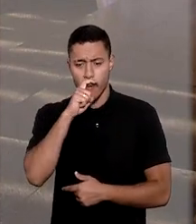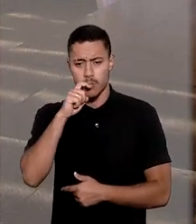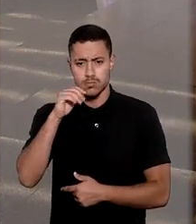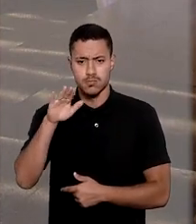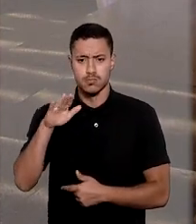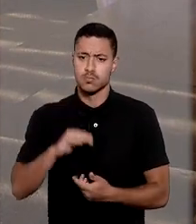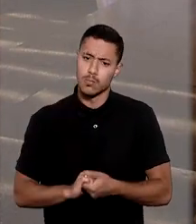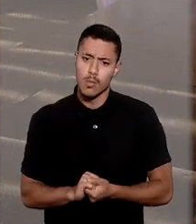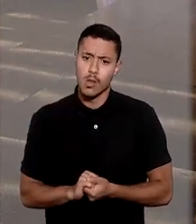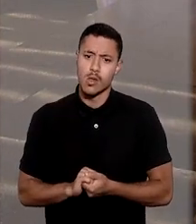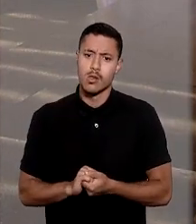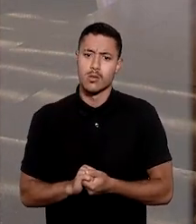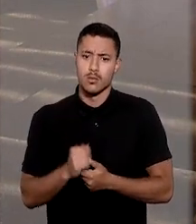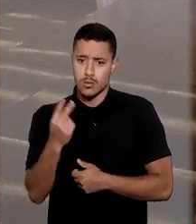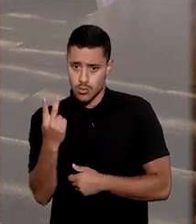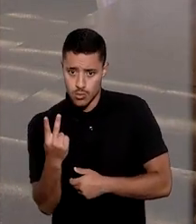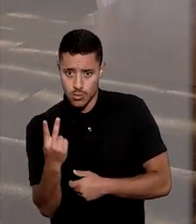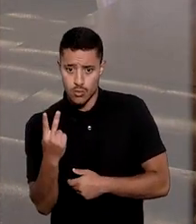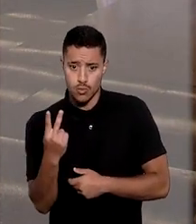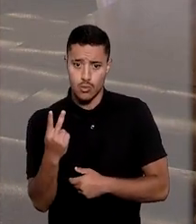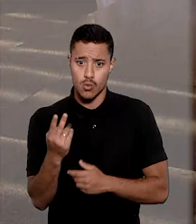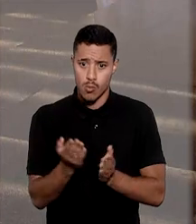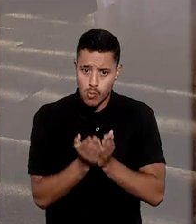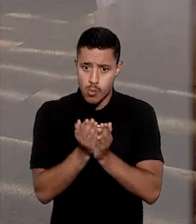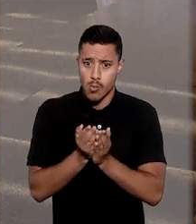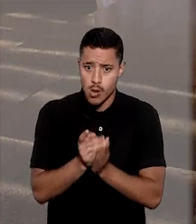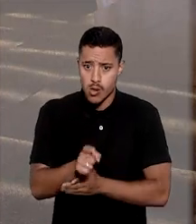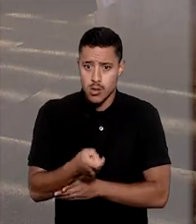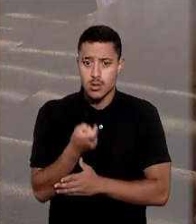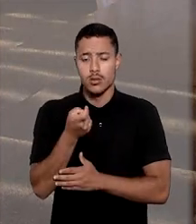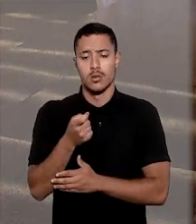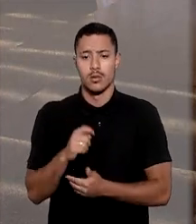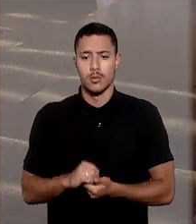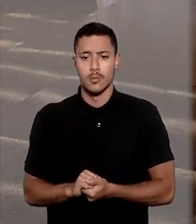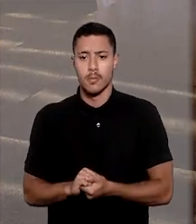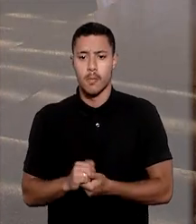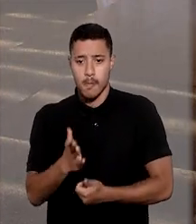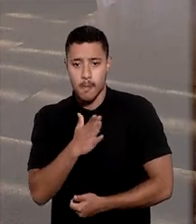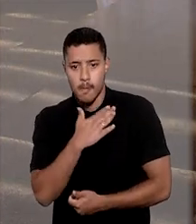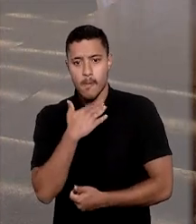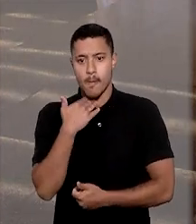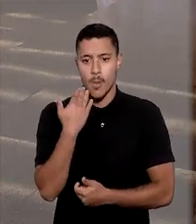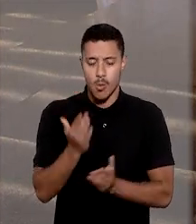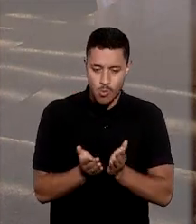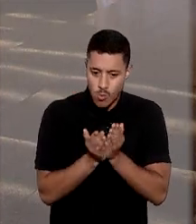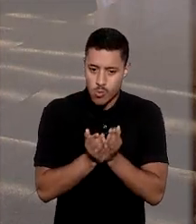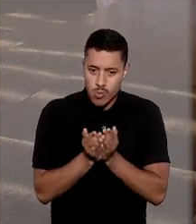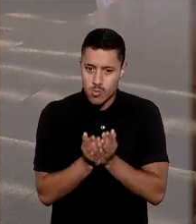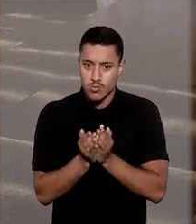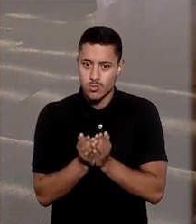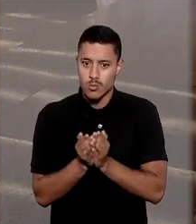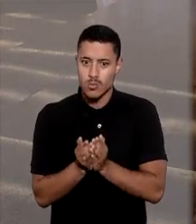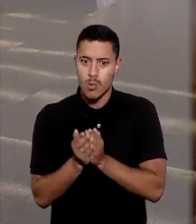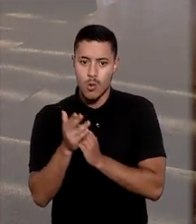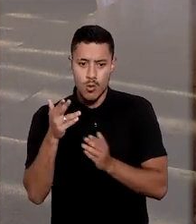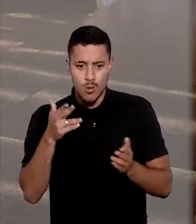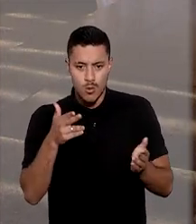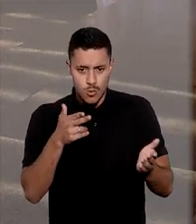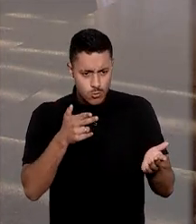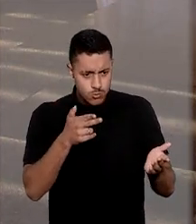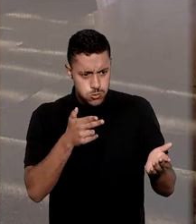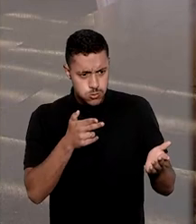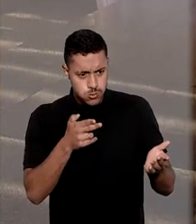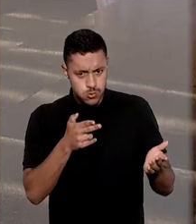por descendentes de dois tripulantes do barco de pesca Shangri-La mortos quando a embarcação foi torpediada pelo